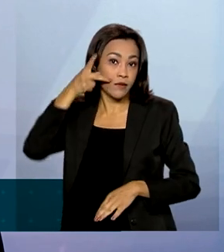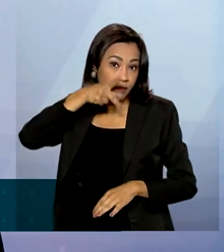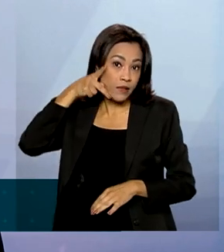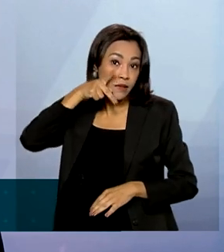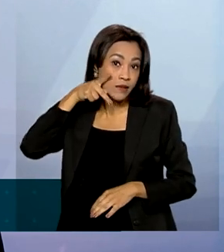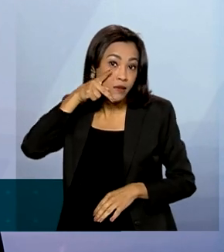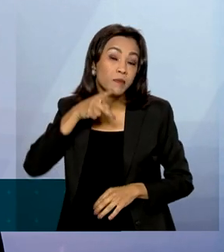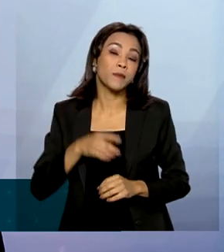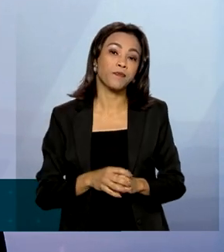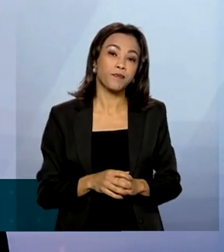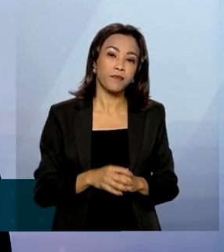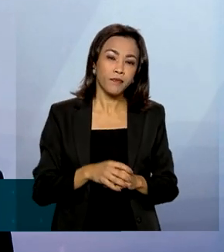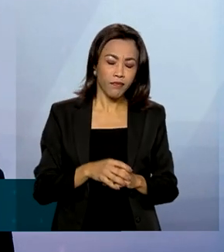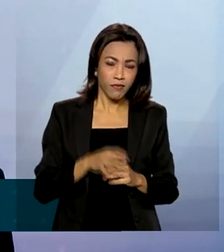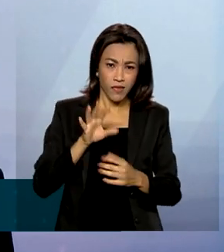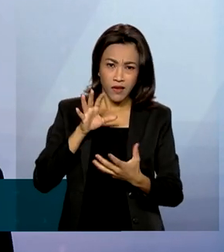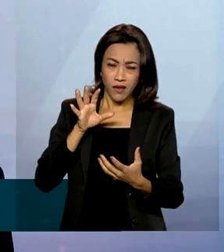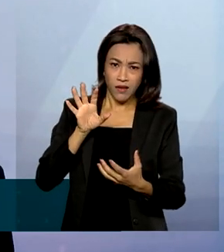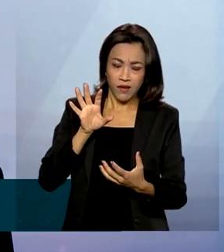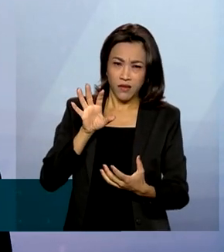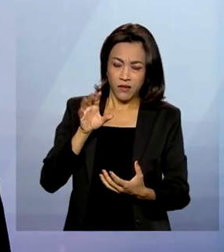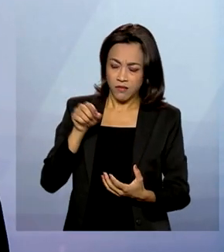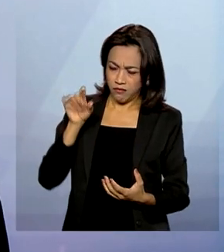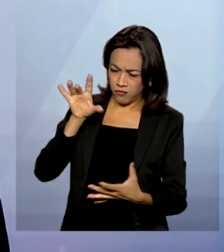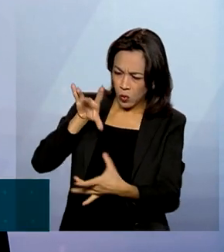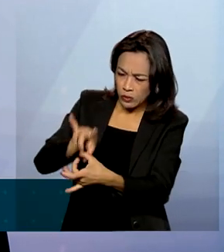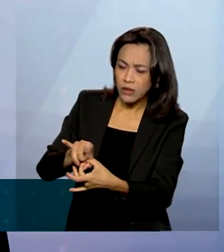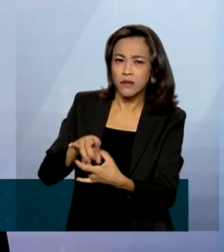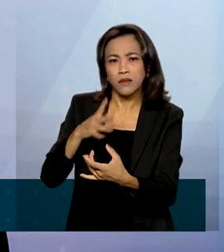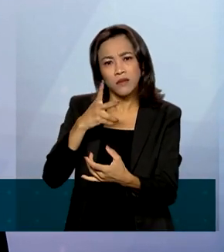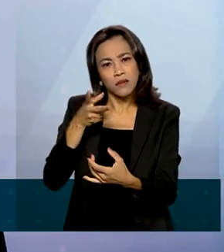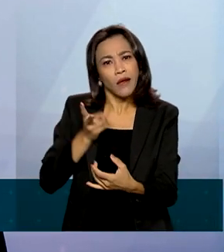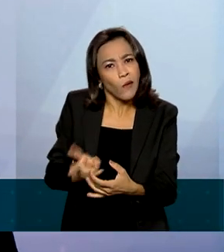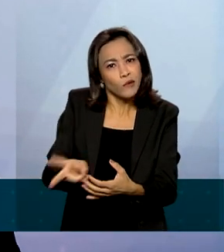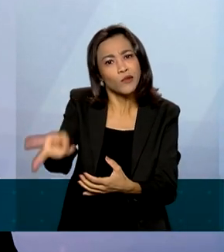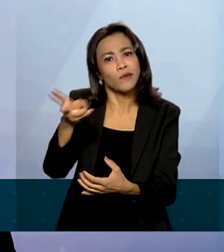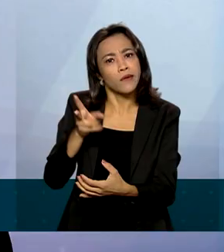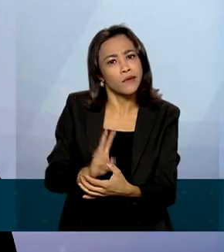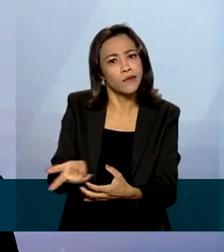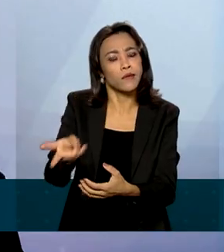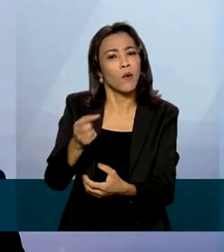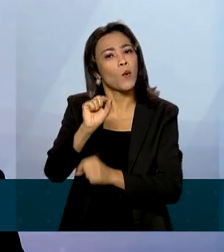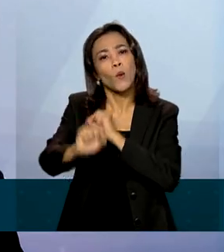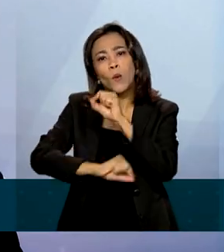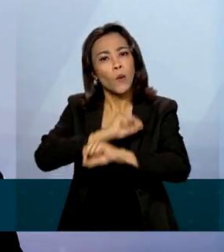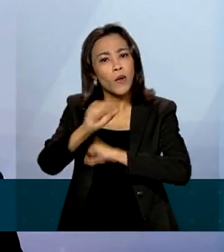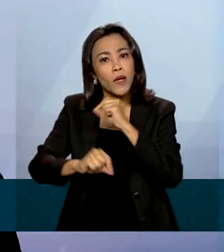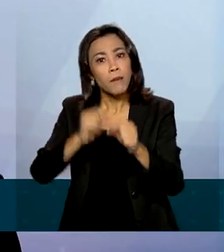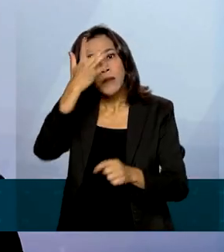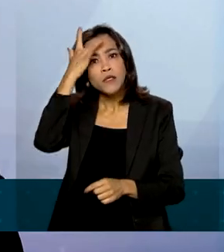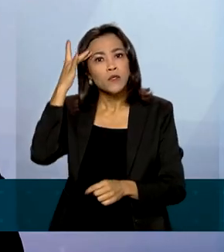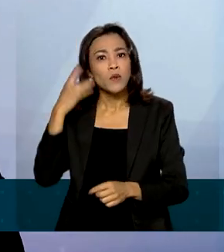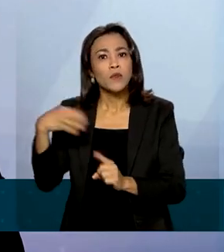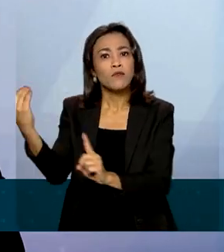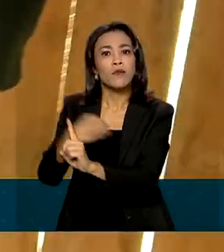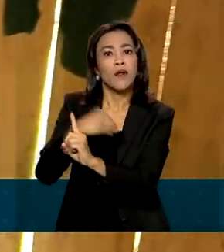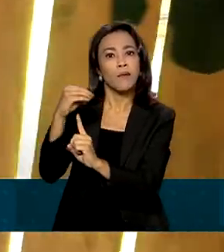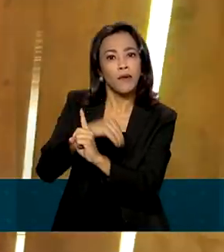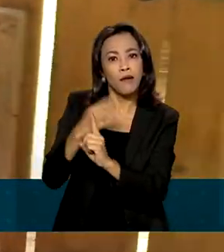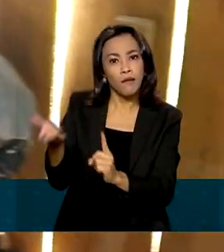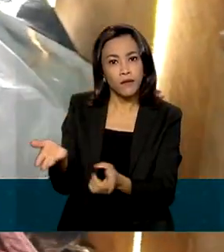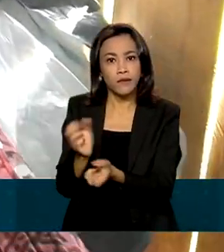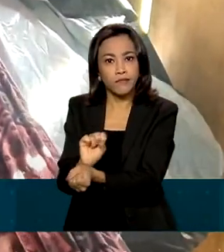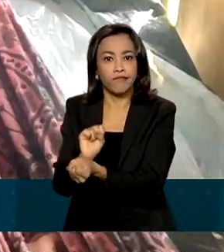um cenário que teima em se repetir, que é o cenário de pessoas em extrema vulnerabilidade.